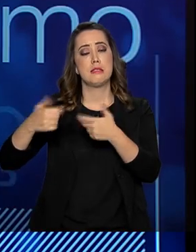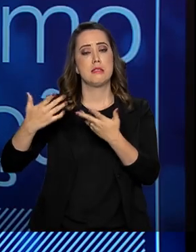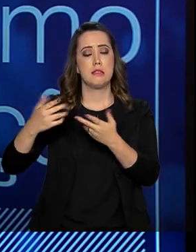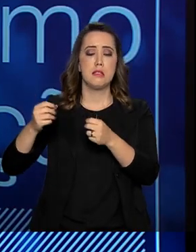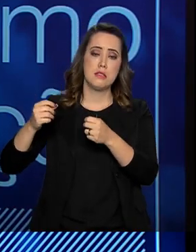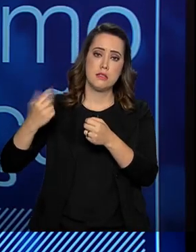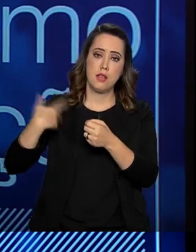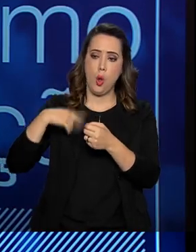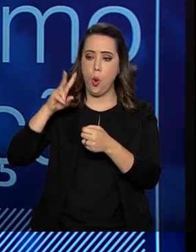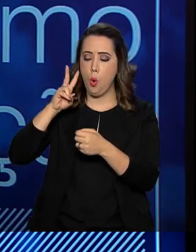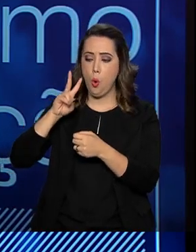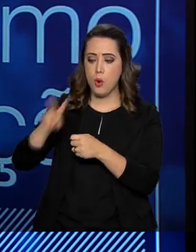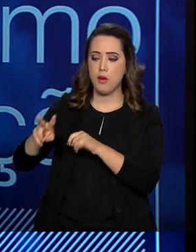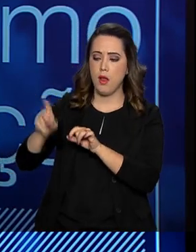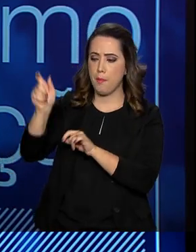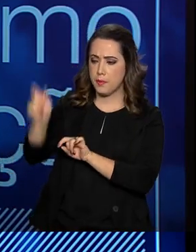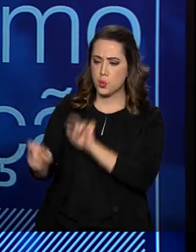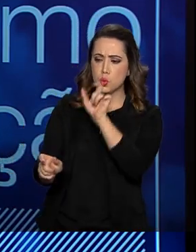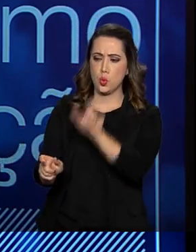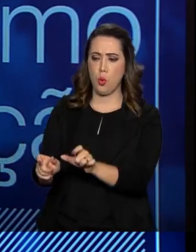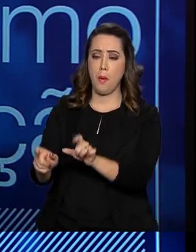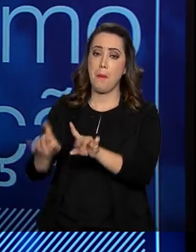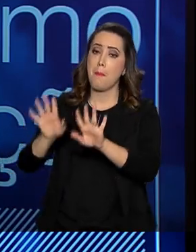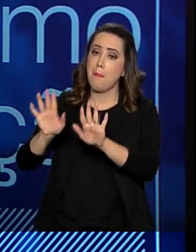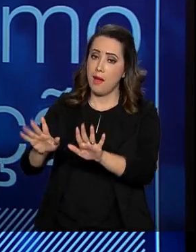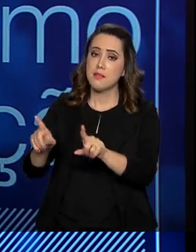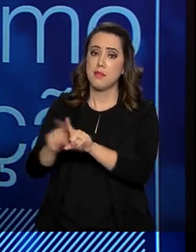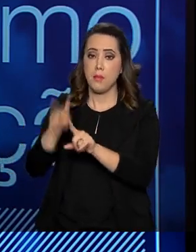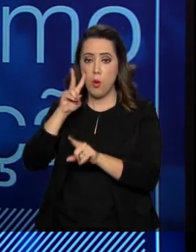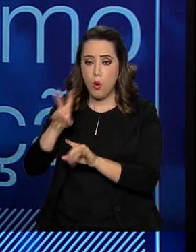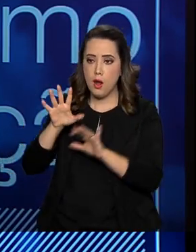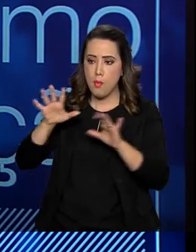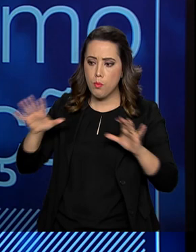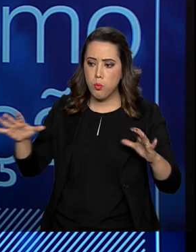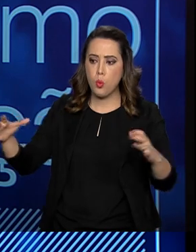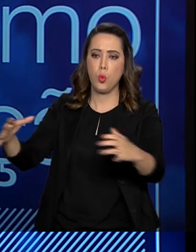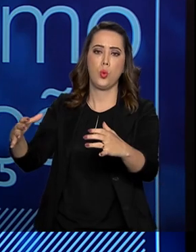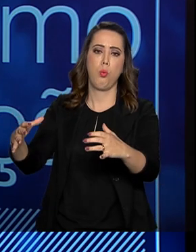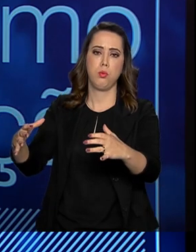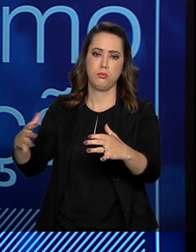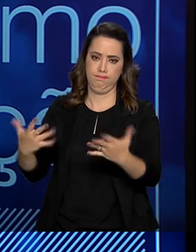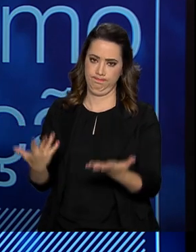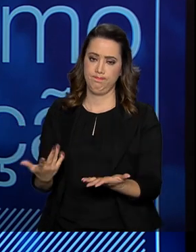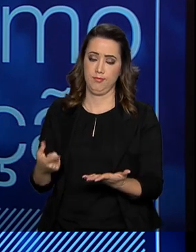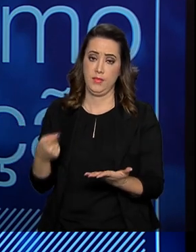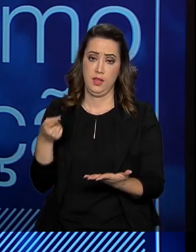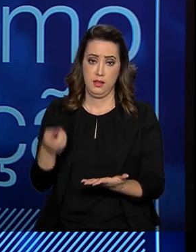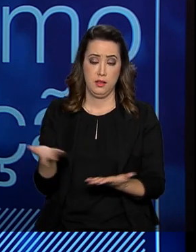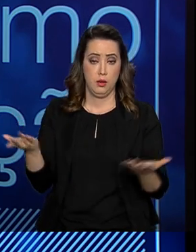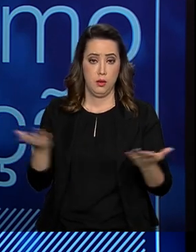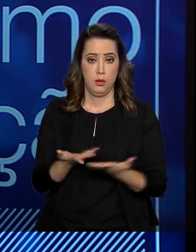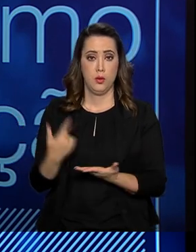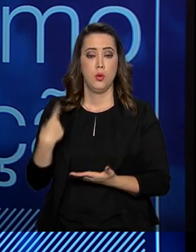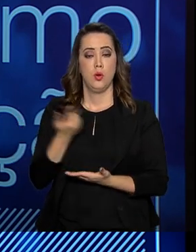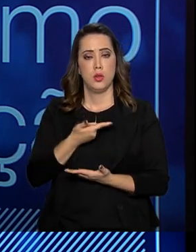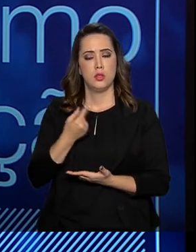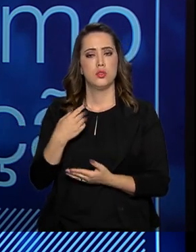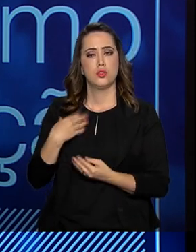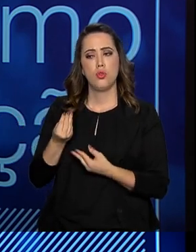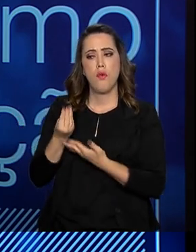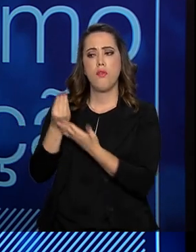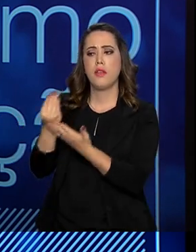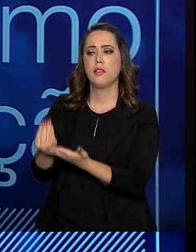o indivíduo, mas também para a coletividade. Então, a Vigilância em Saúde, ela busca ofertar informações,